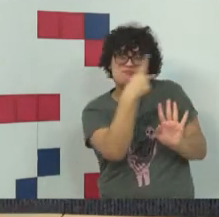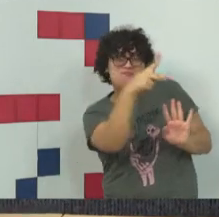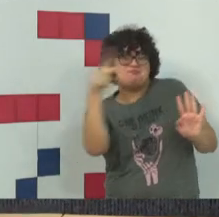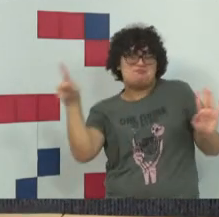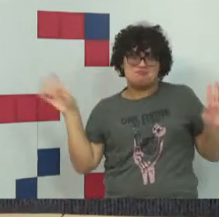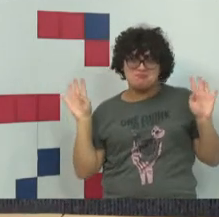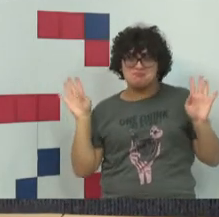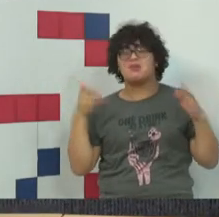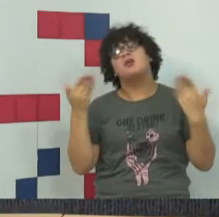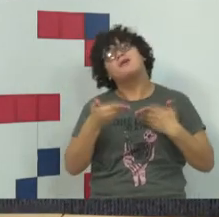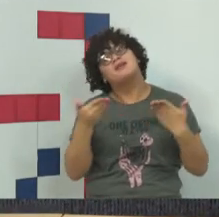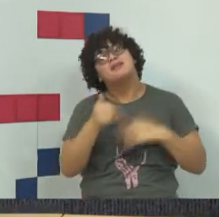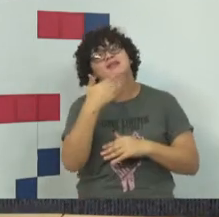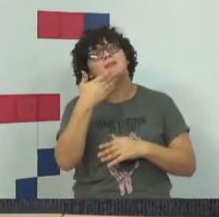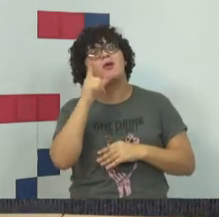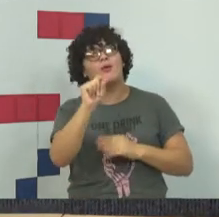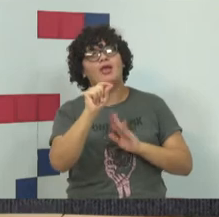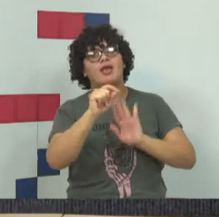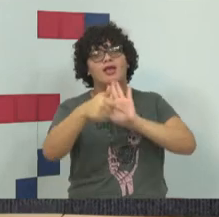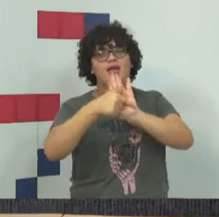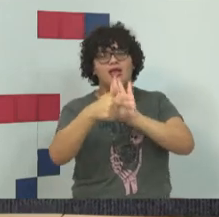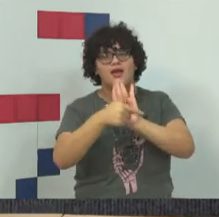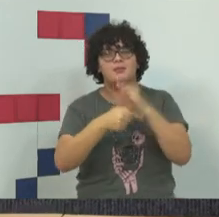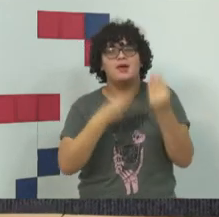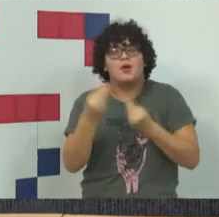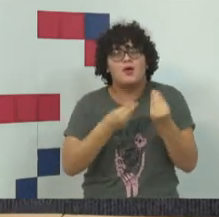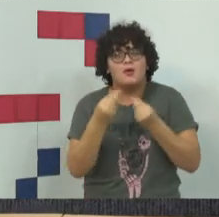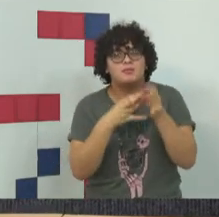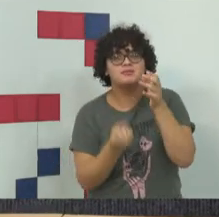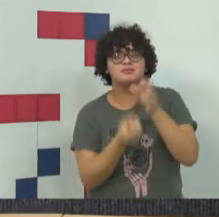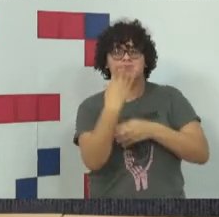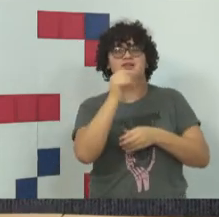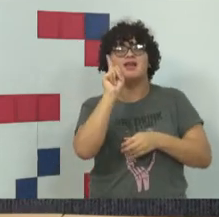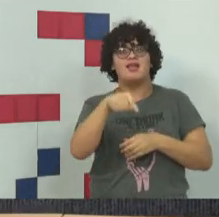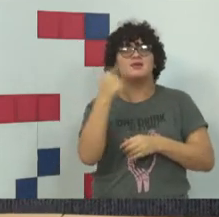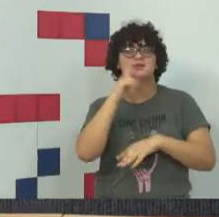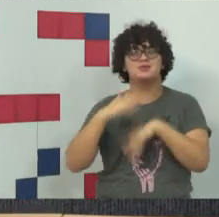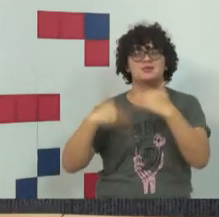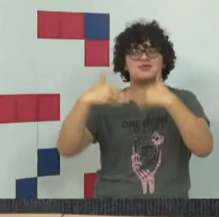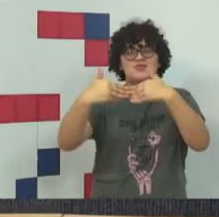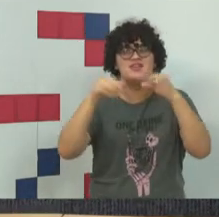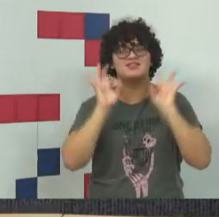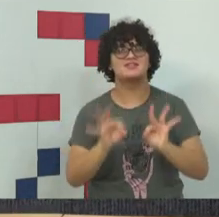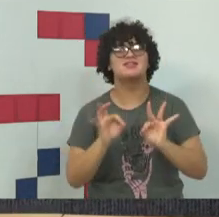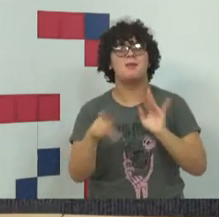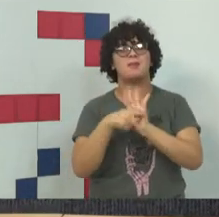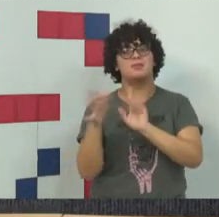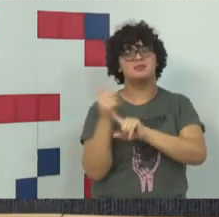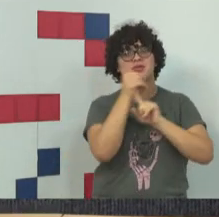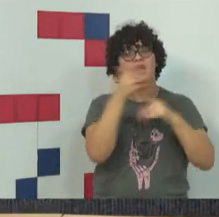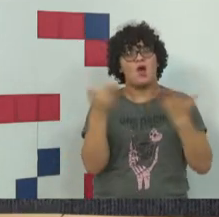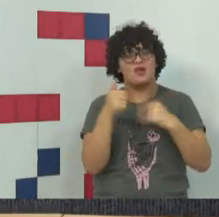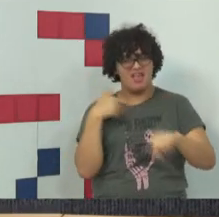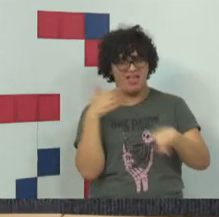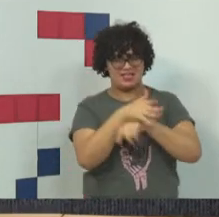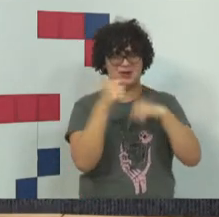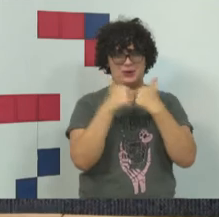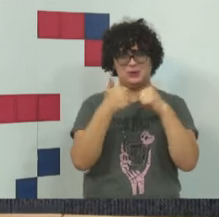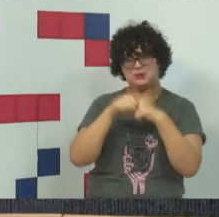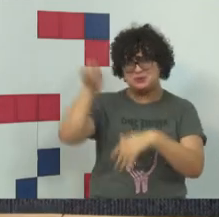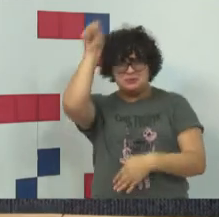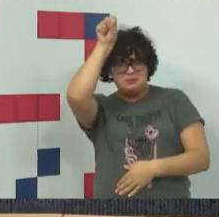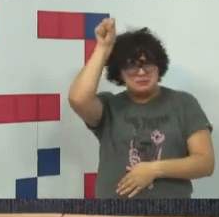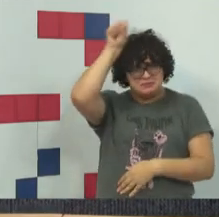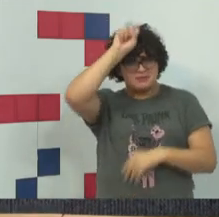locais de crime não aconteçam, não surjam a partir do desenvolvimento da tecnologia. Hoje você entra num ônibus, entra num